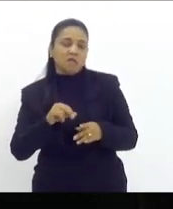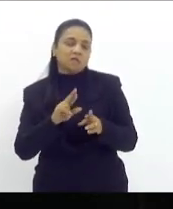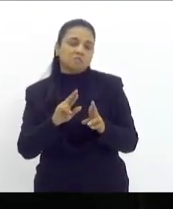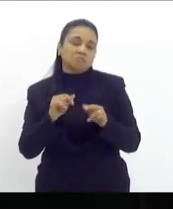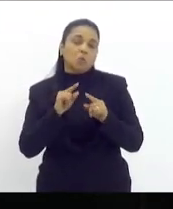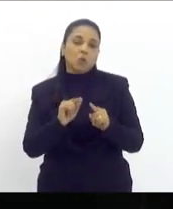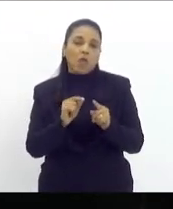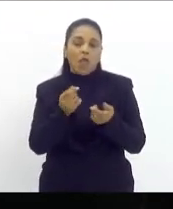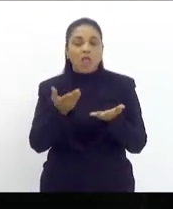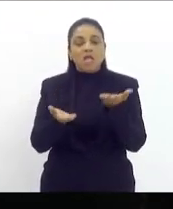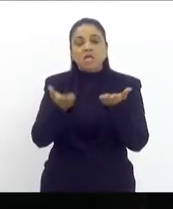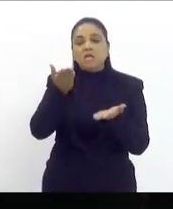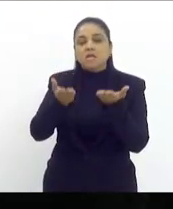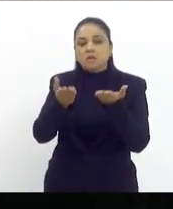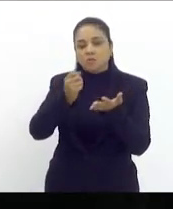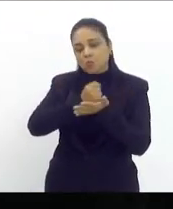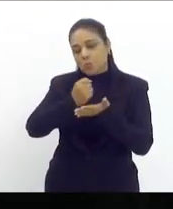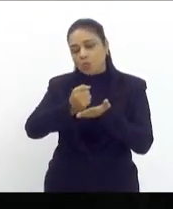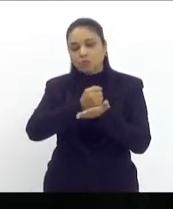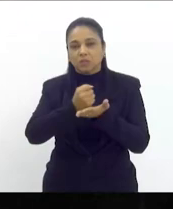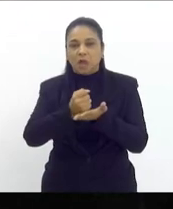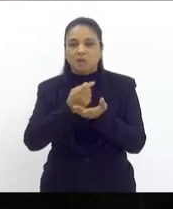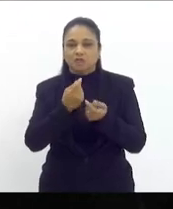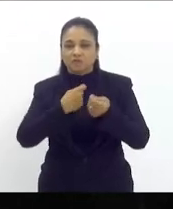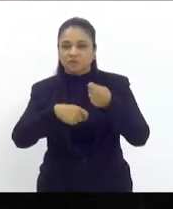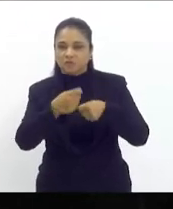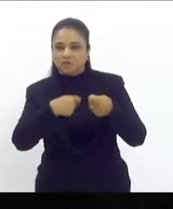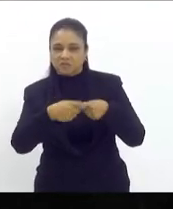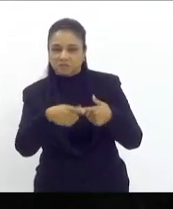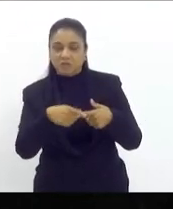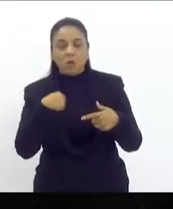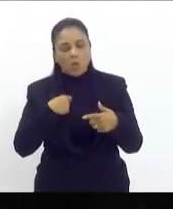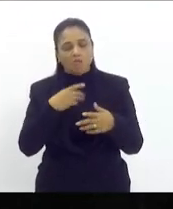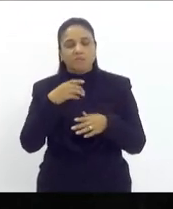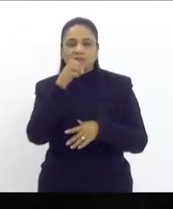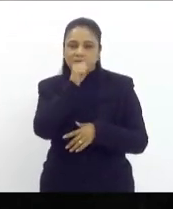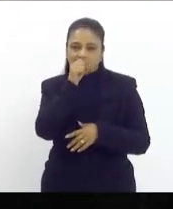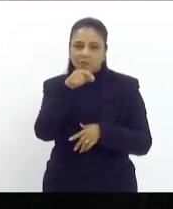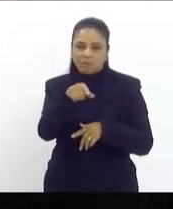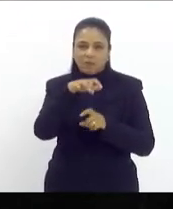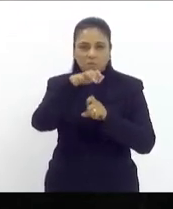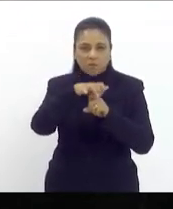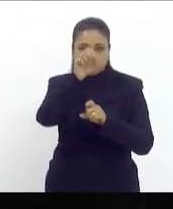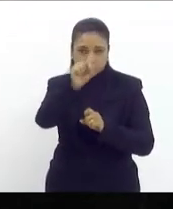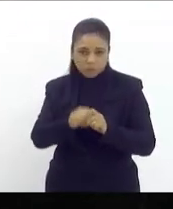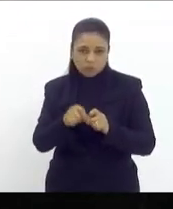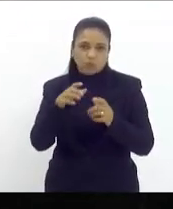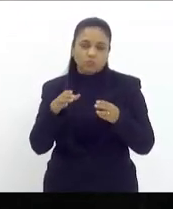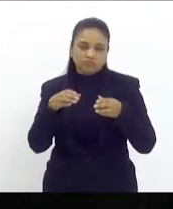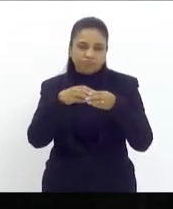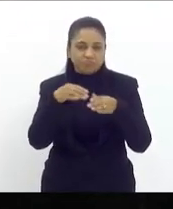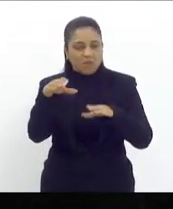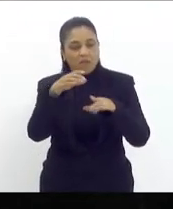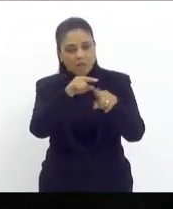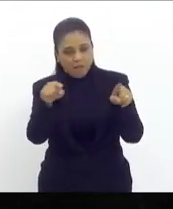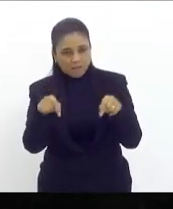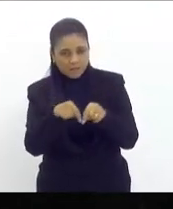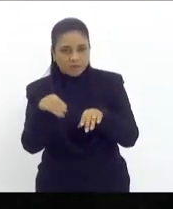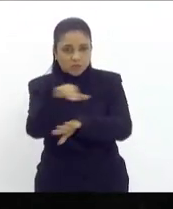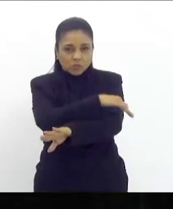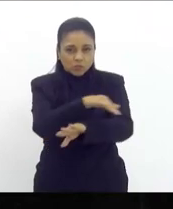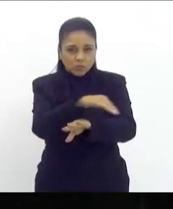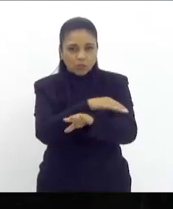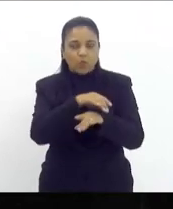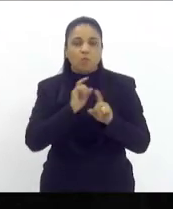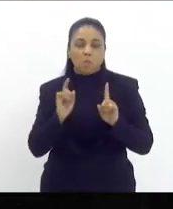financeiro então no próximo sábado estarei em Paraíba do Sul com a nossa caravana das cidades com o gabinete de rua em parceria com o mandato